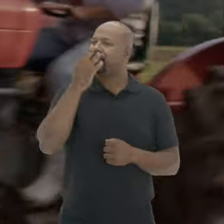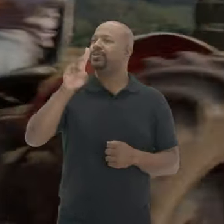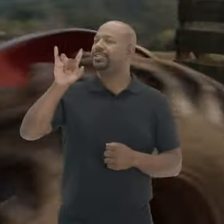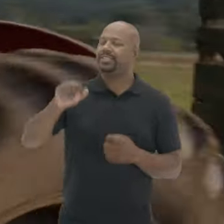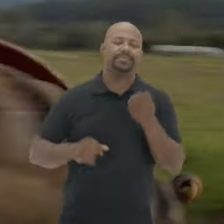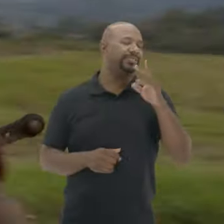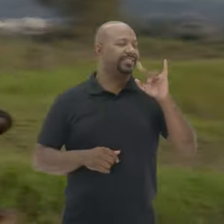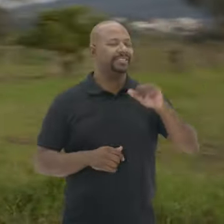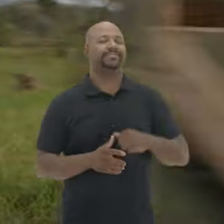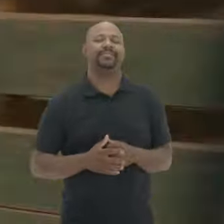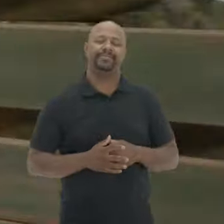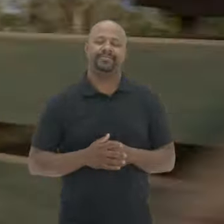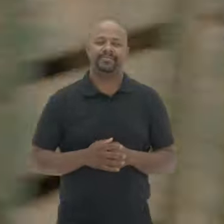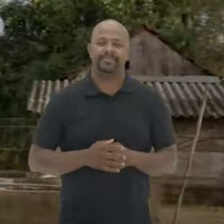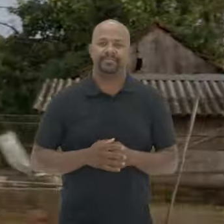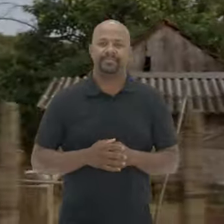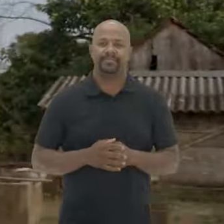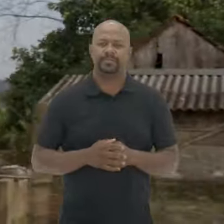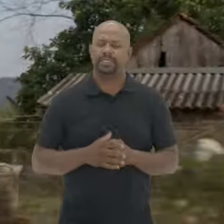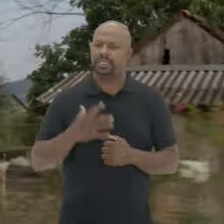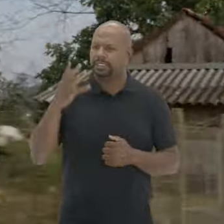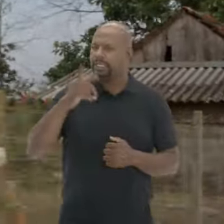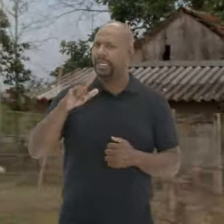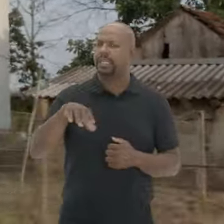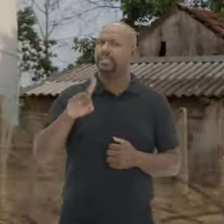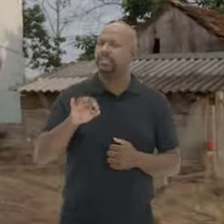trator Bom dia Casas antigas